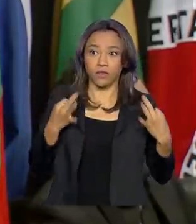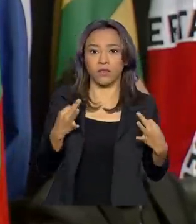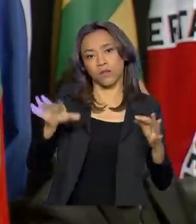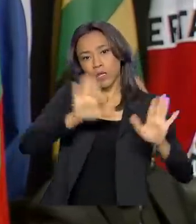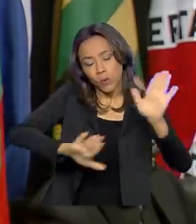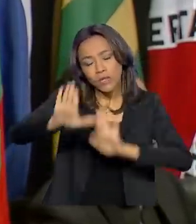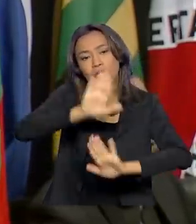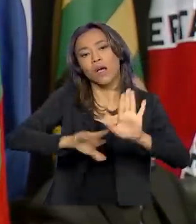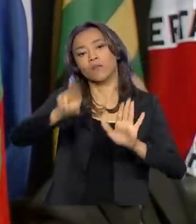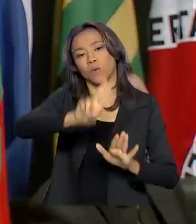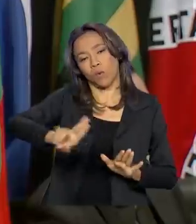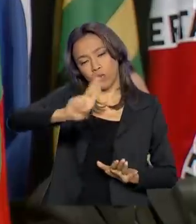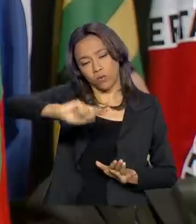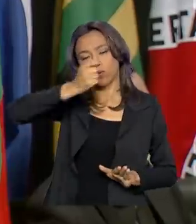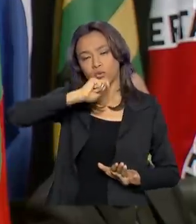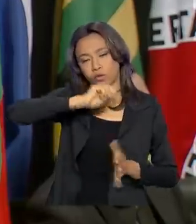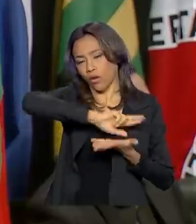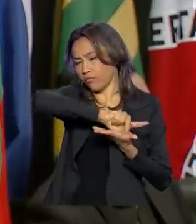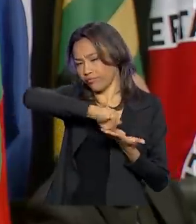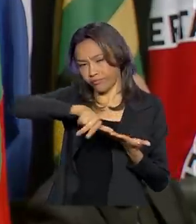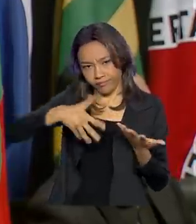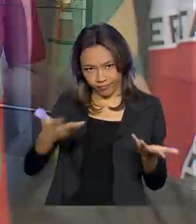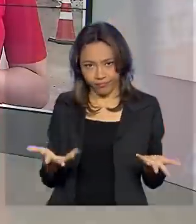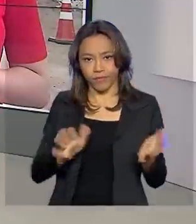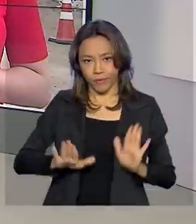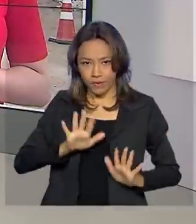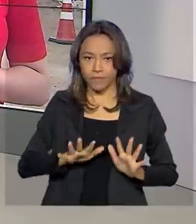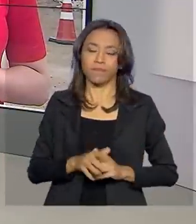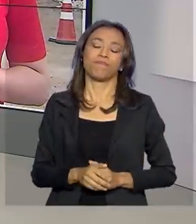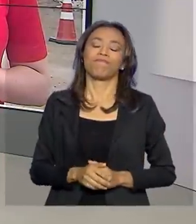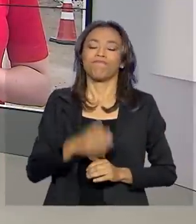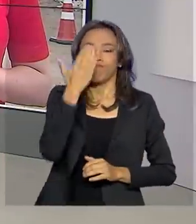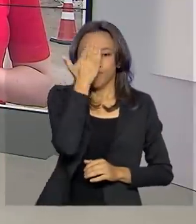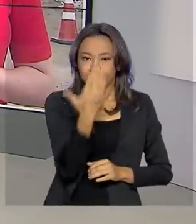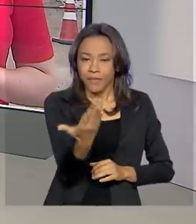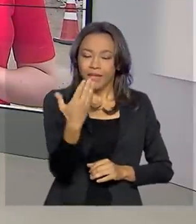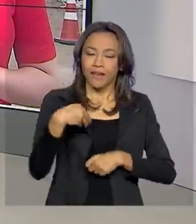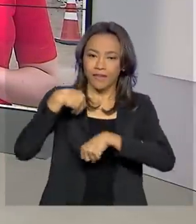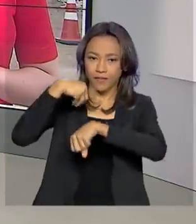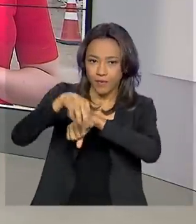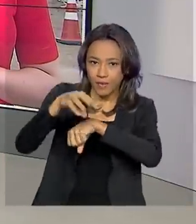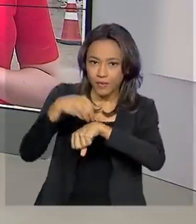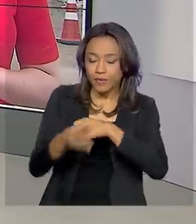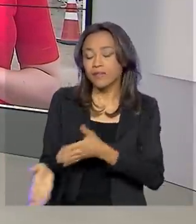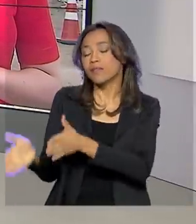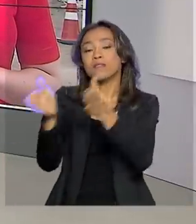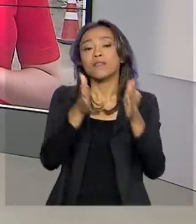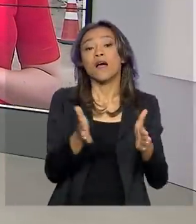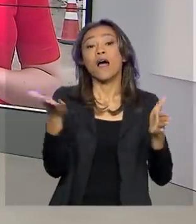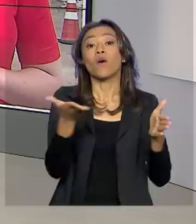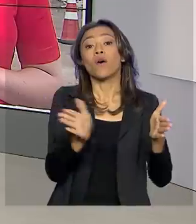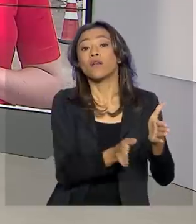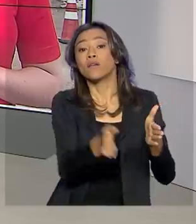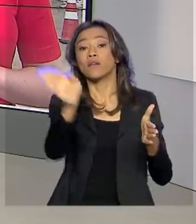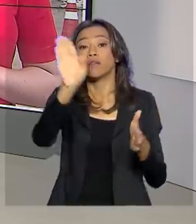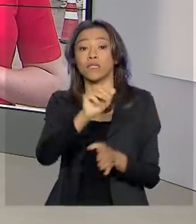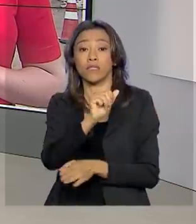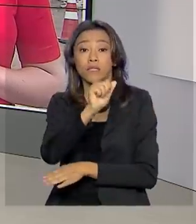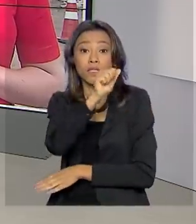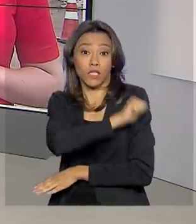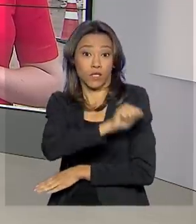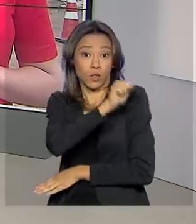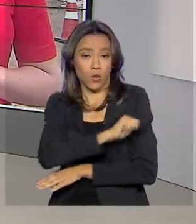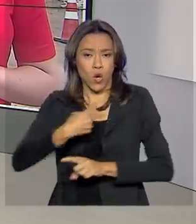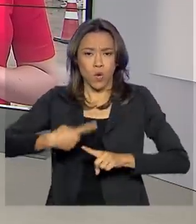a qualquer tipo de uso de droga. Renata. Obrigada, Dani, pelas suas informações. Vamos agora então ao Rio de Janeiro, porque